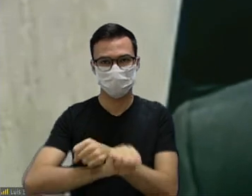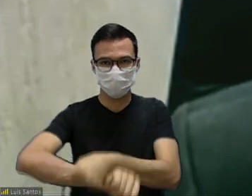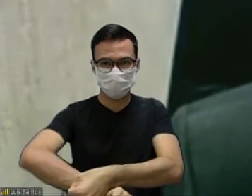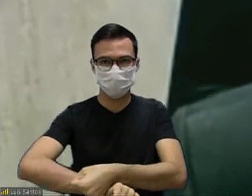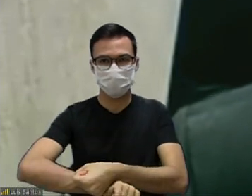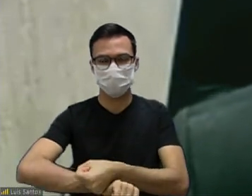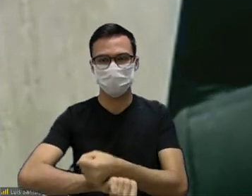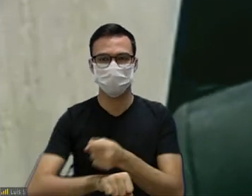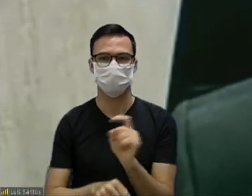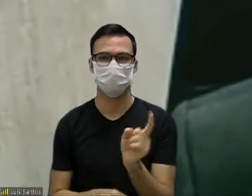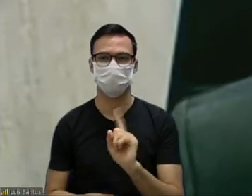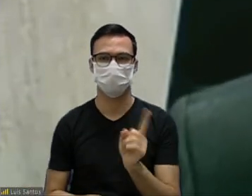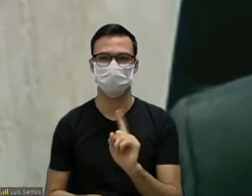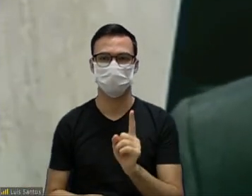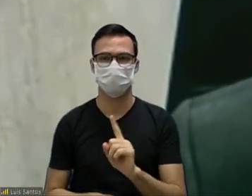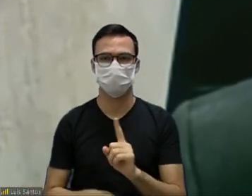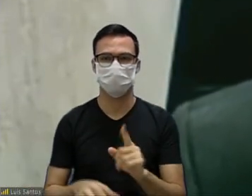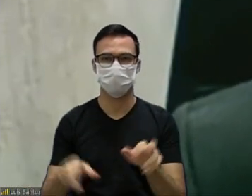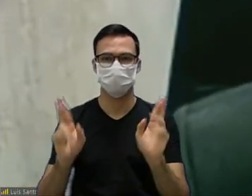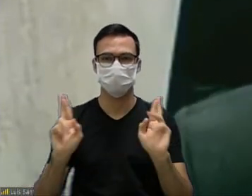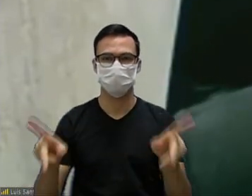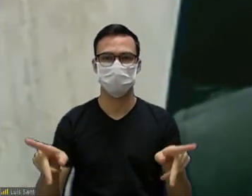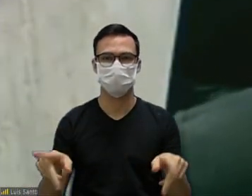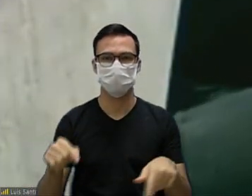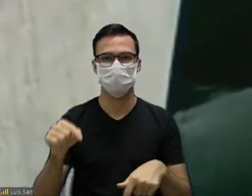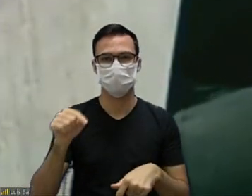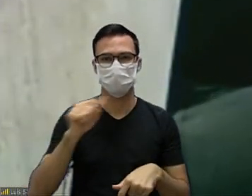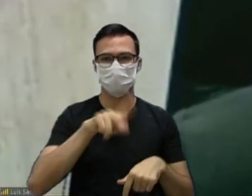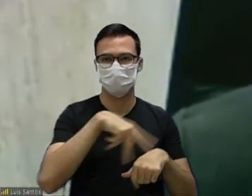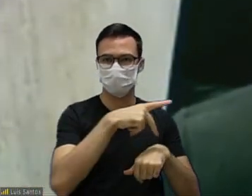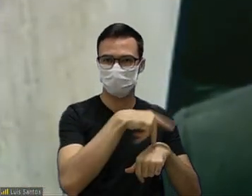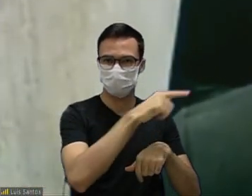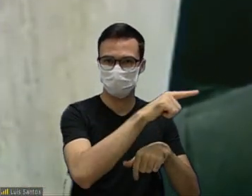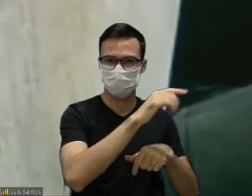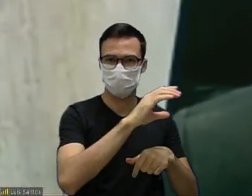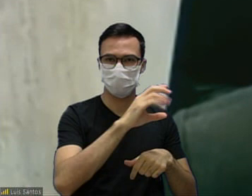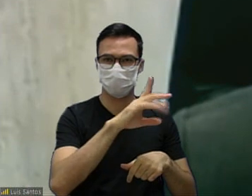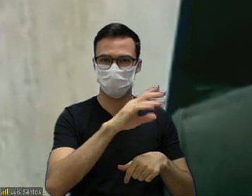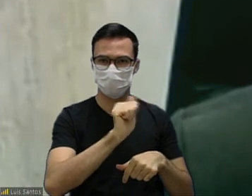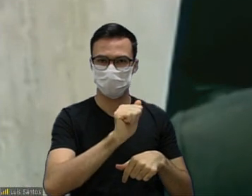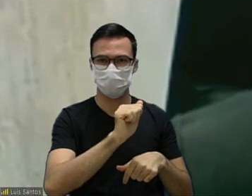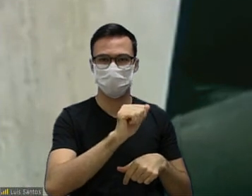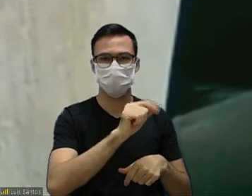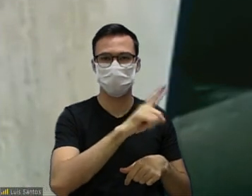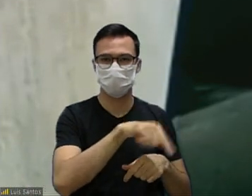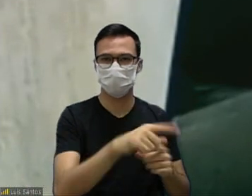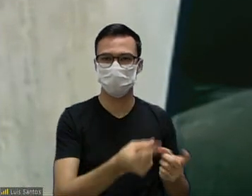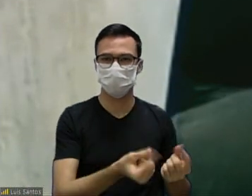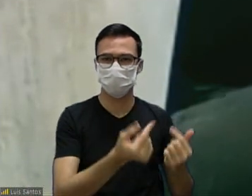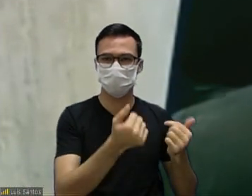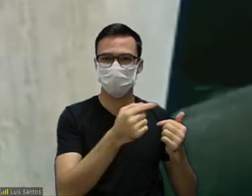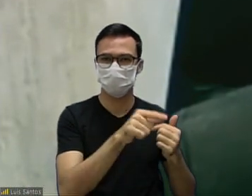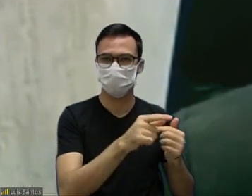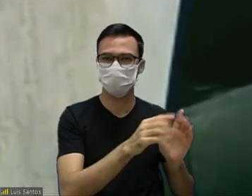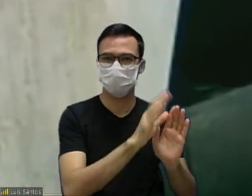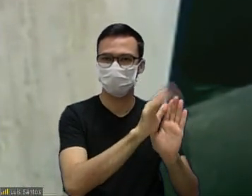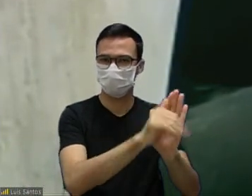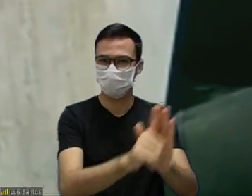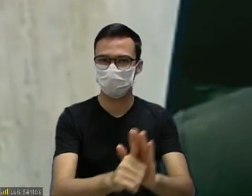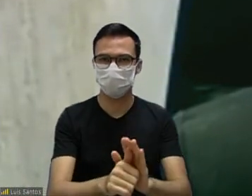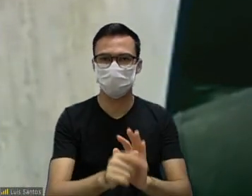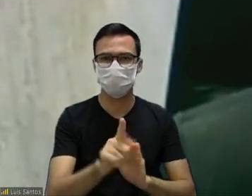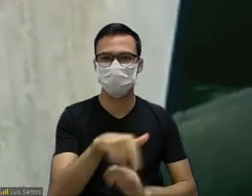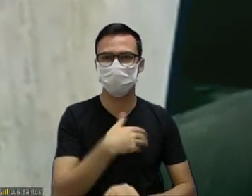exploração do país de Cuba que levavam os recursos e o governo